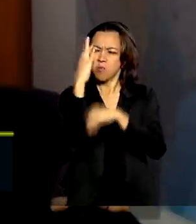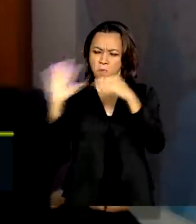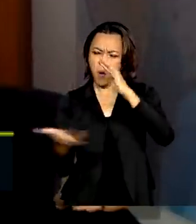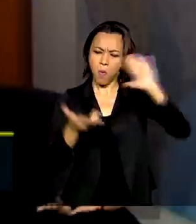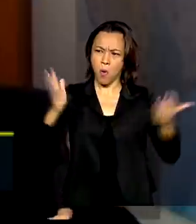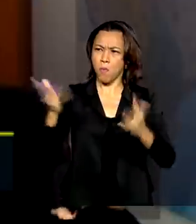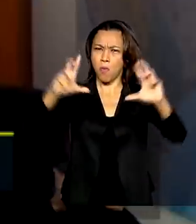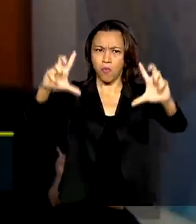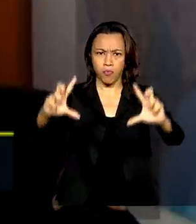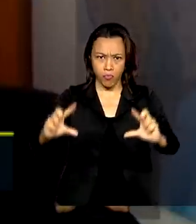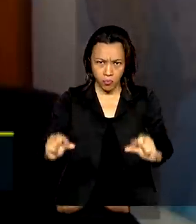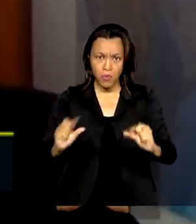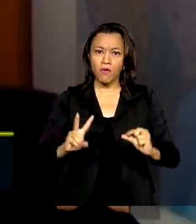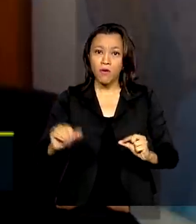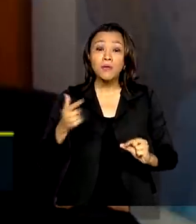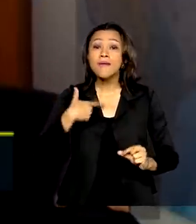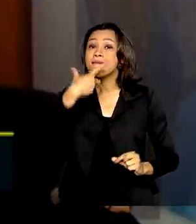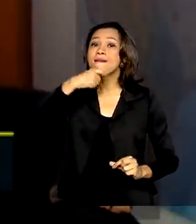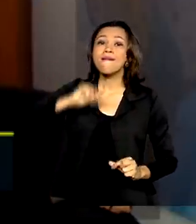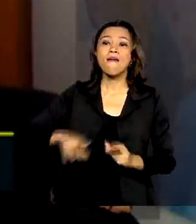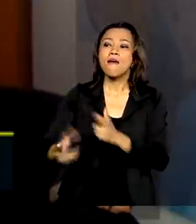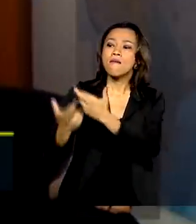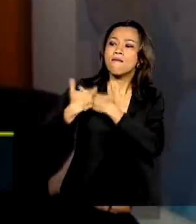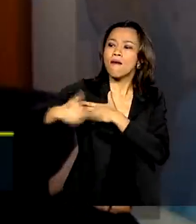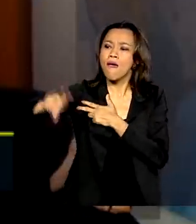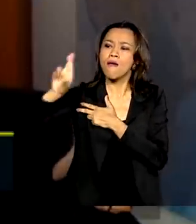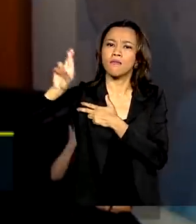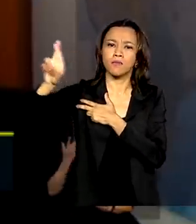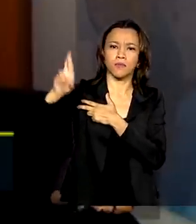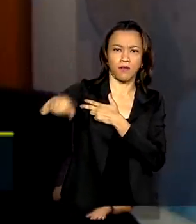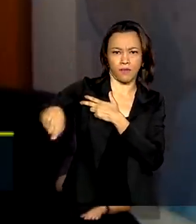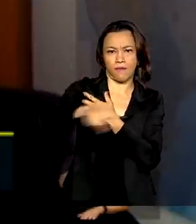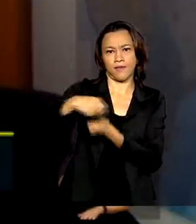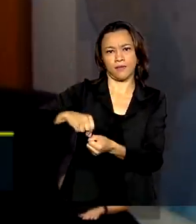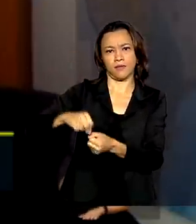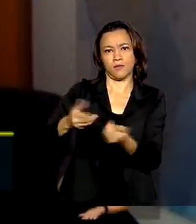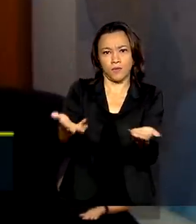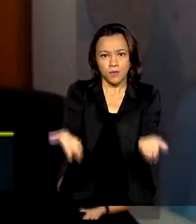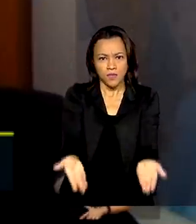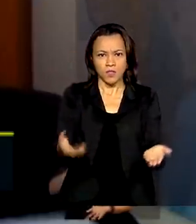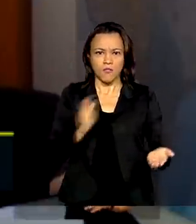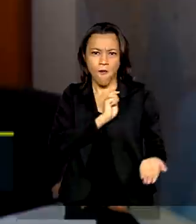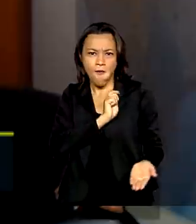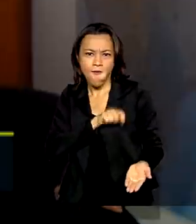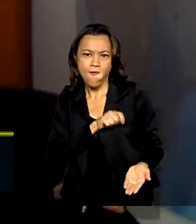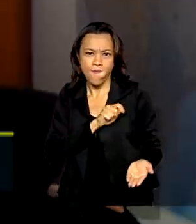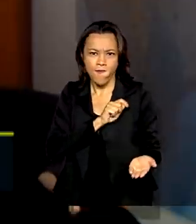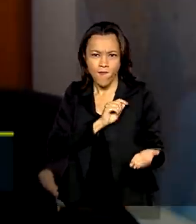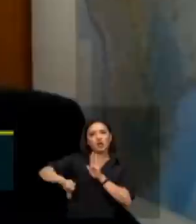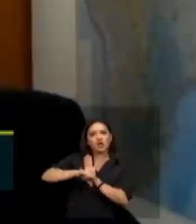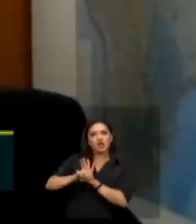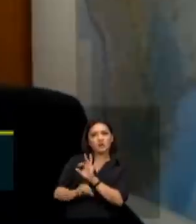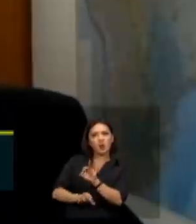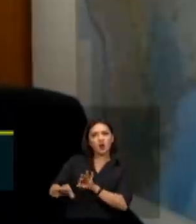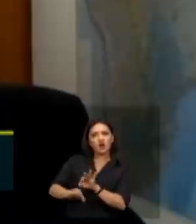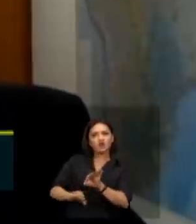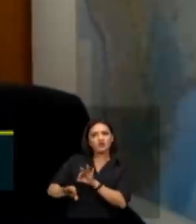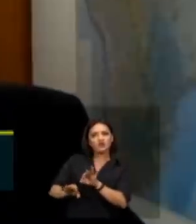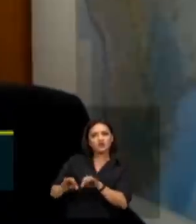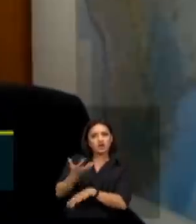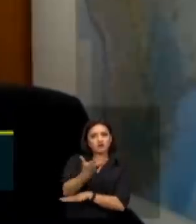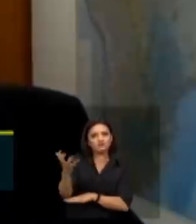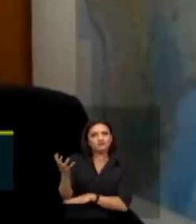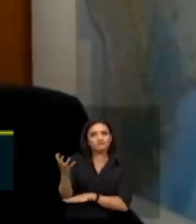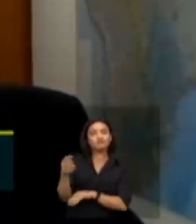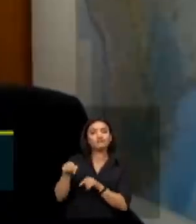buscando, sobretudo, os responsáveis pelo financiamento do crime organizado florestal, outra